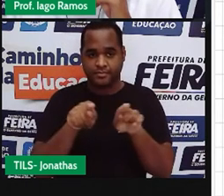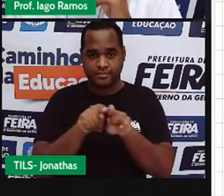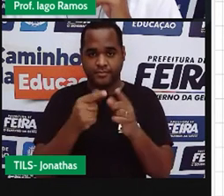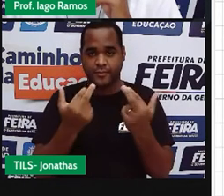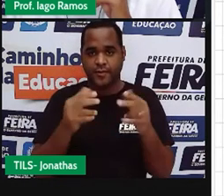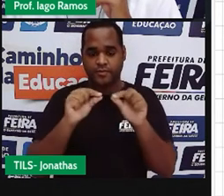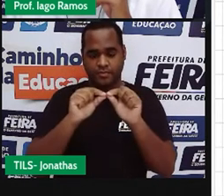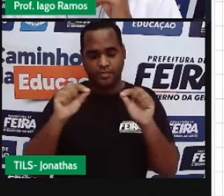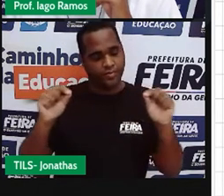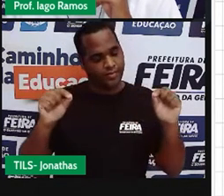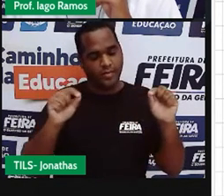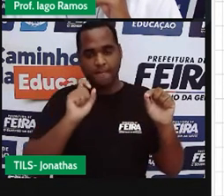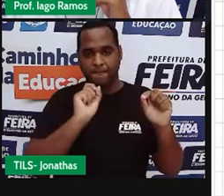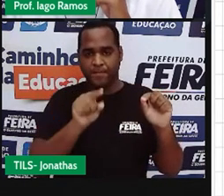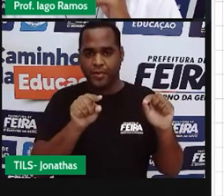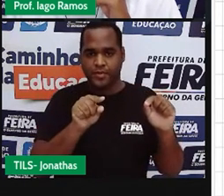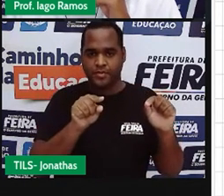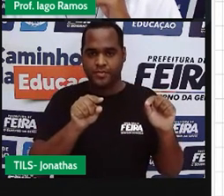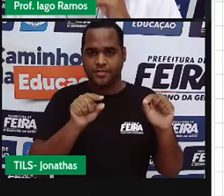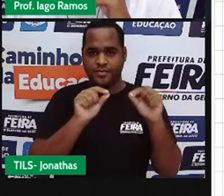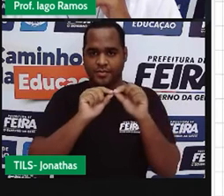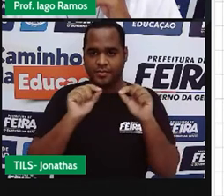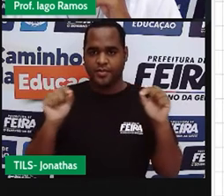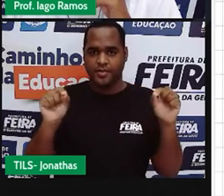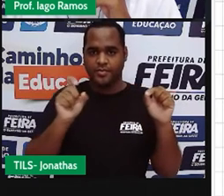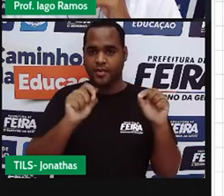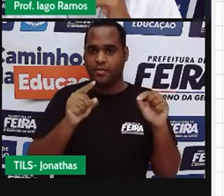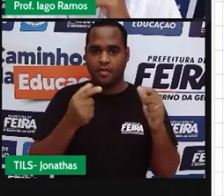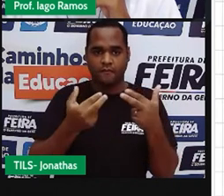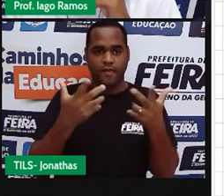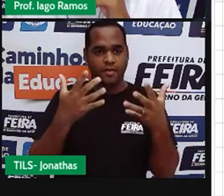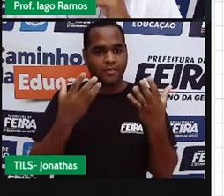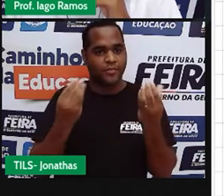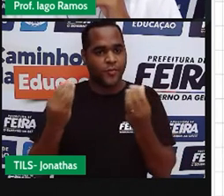Pronto e pronto. Opa, foi coisa demais.